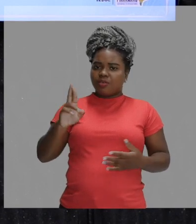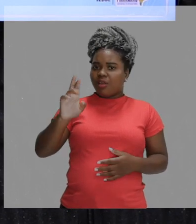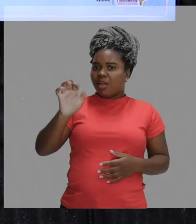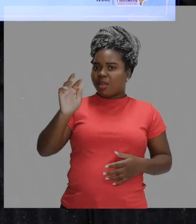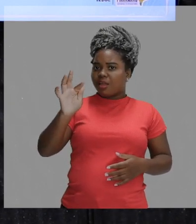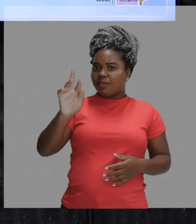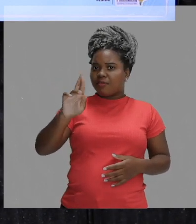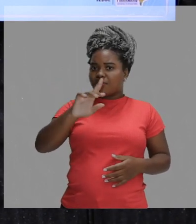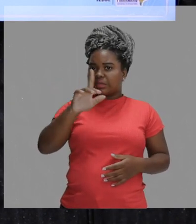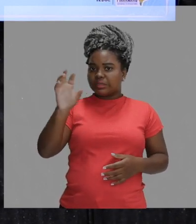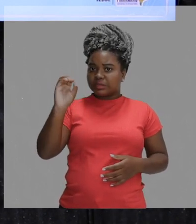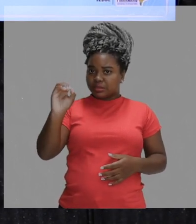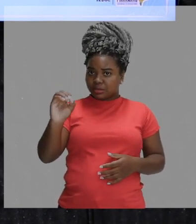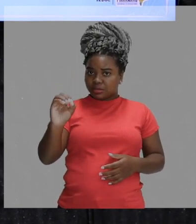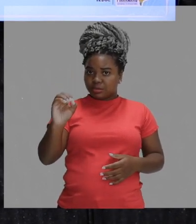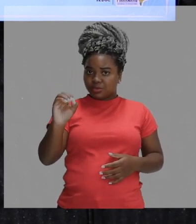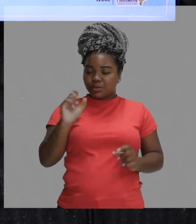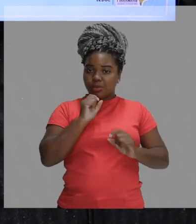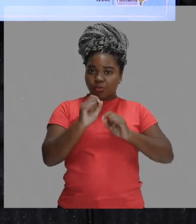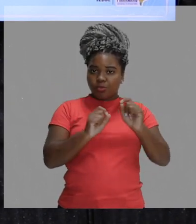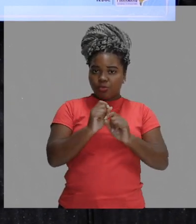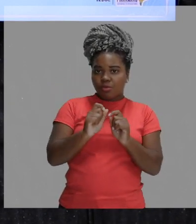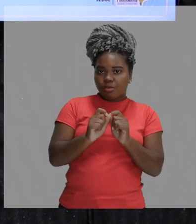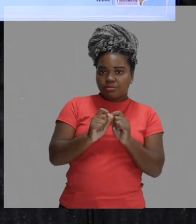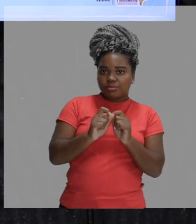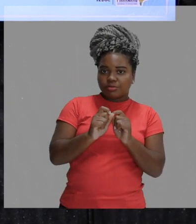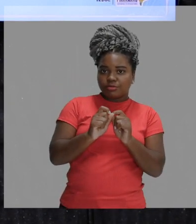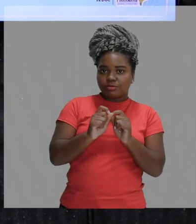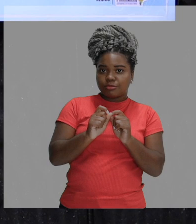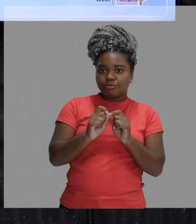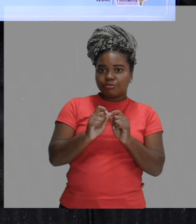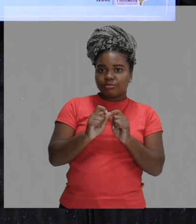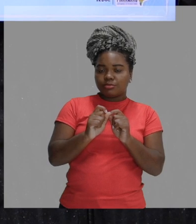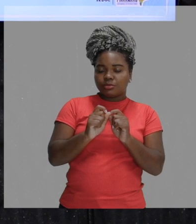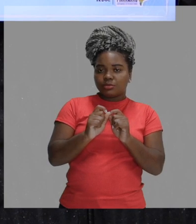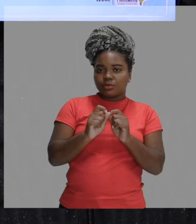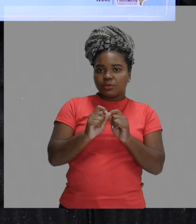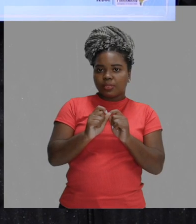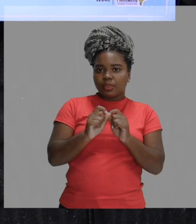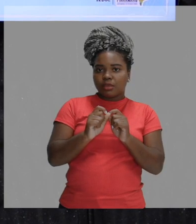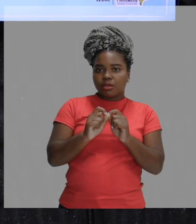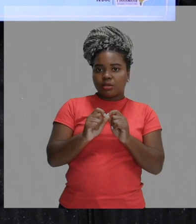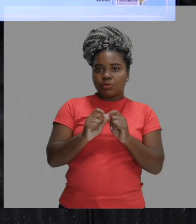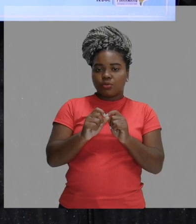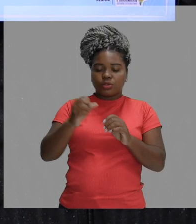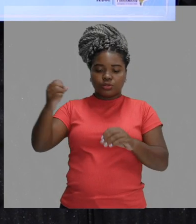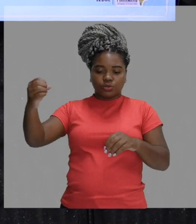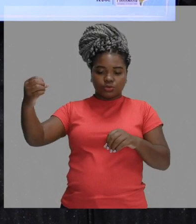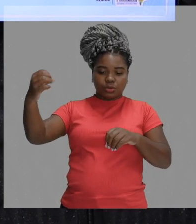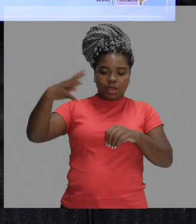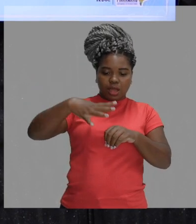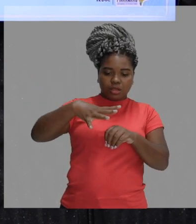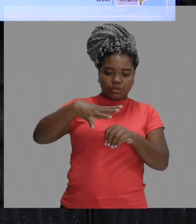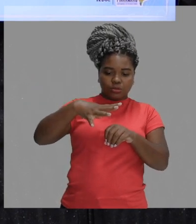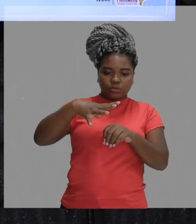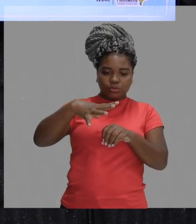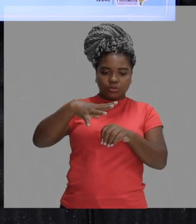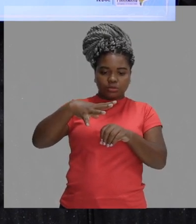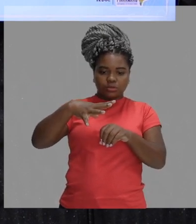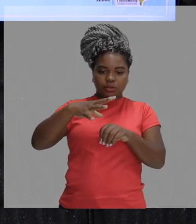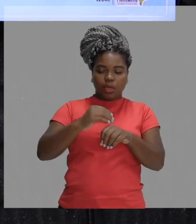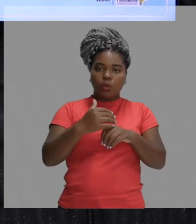que é um conteúdo que vem um pouco mais para frente, a refração é quando há a passagem da luz de um meio para